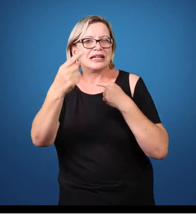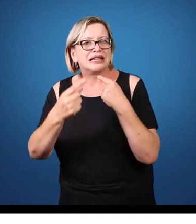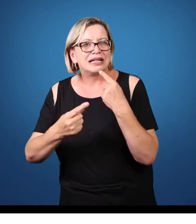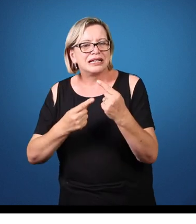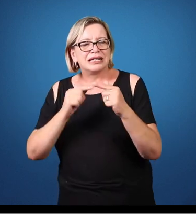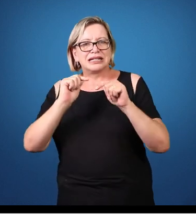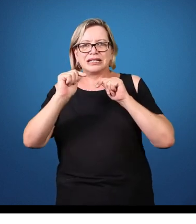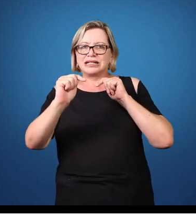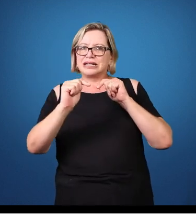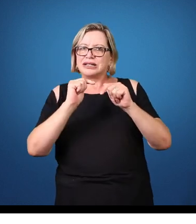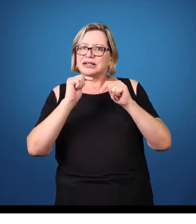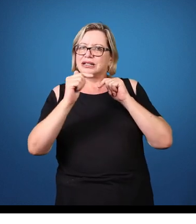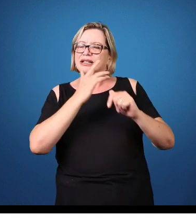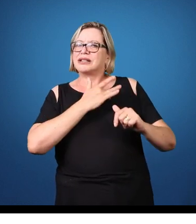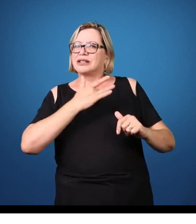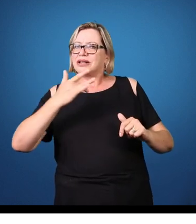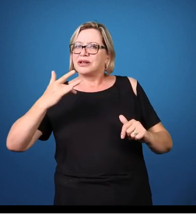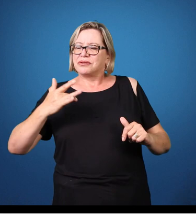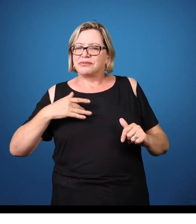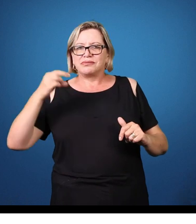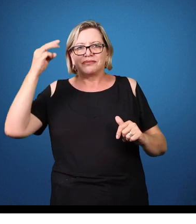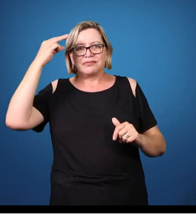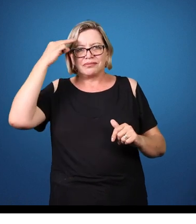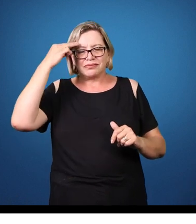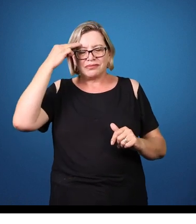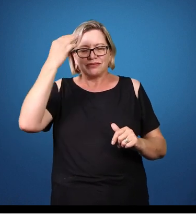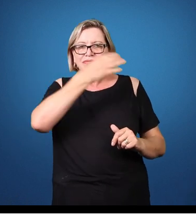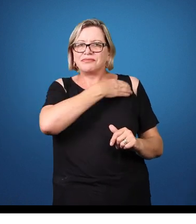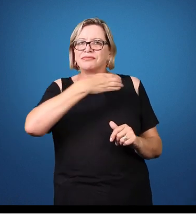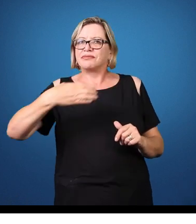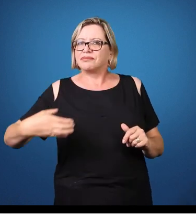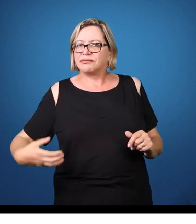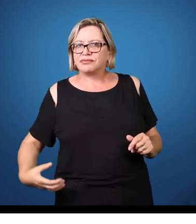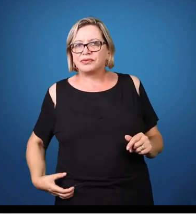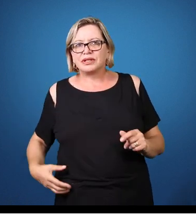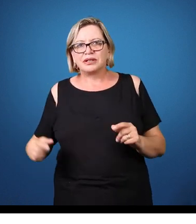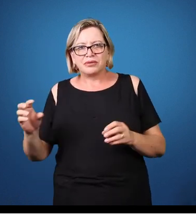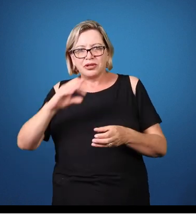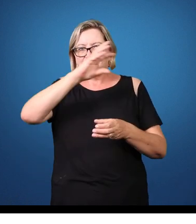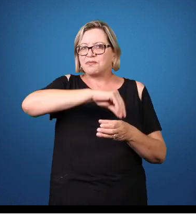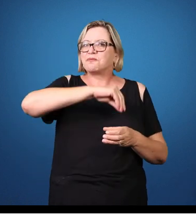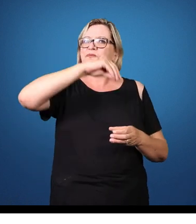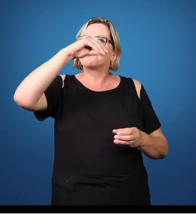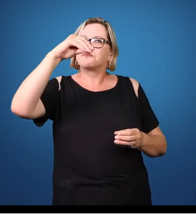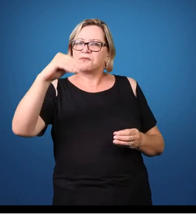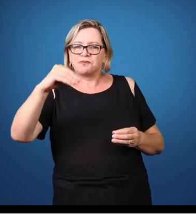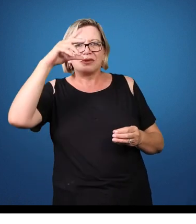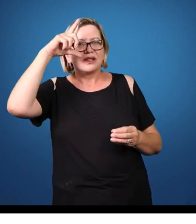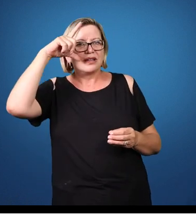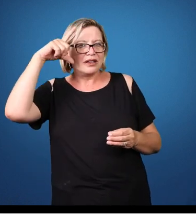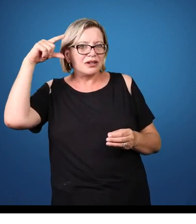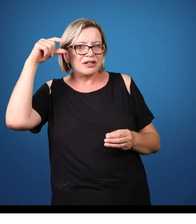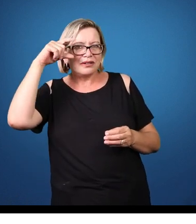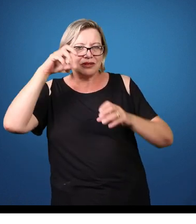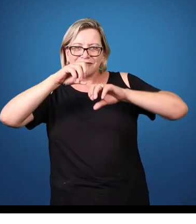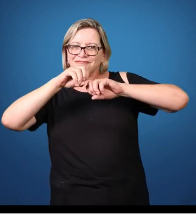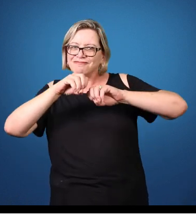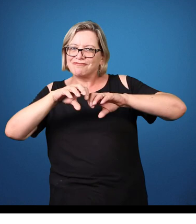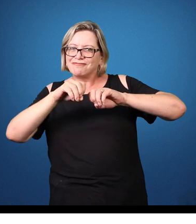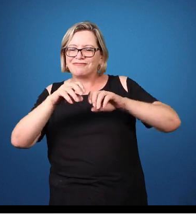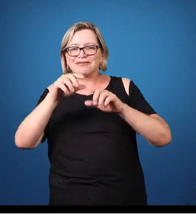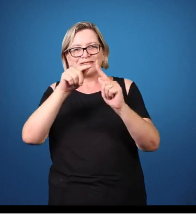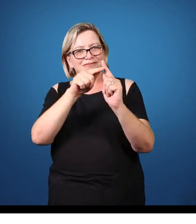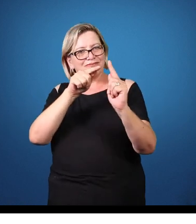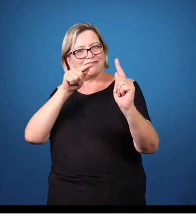Depois vim para Guarapuaba para lecionar na Guairacá, nos cursos de Saúde, Psicologia principalmente.